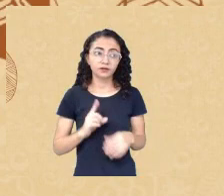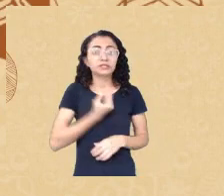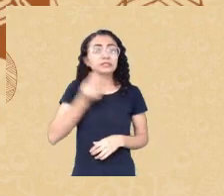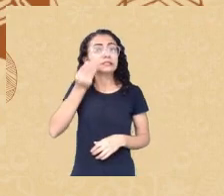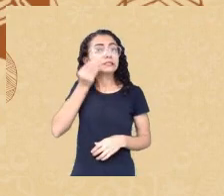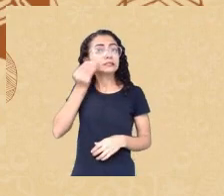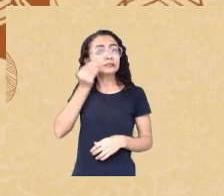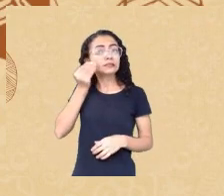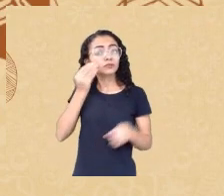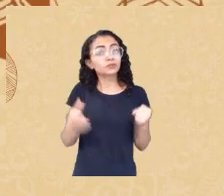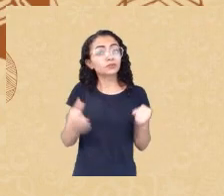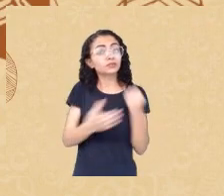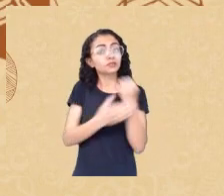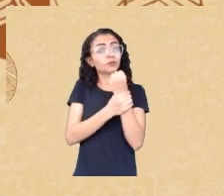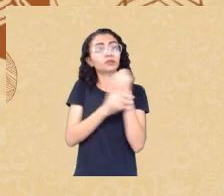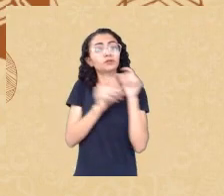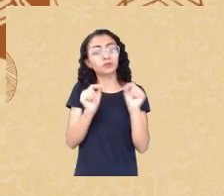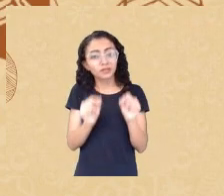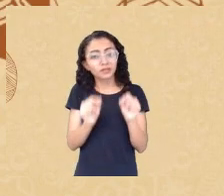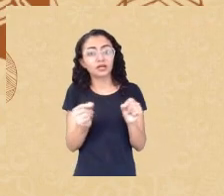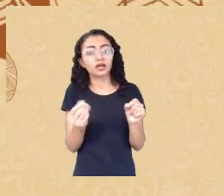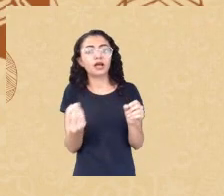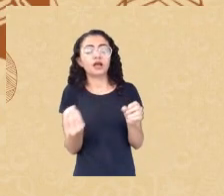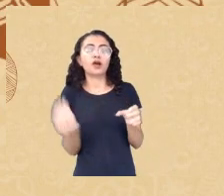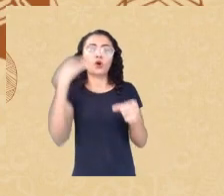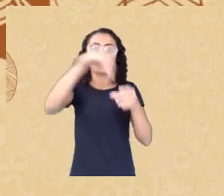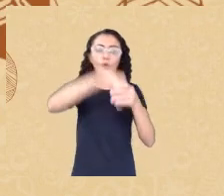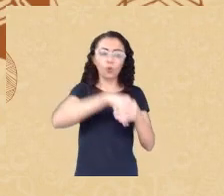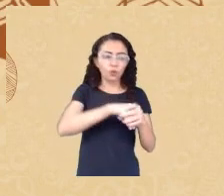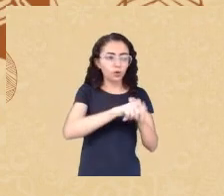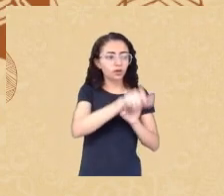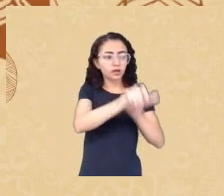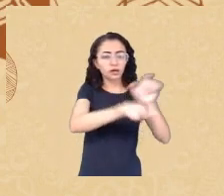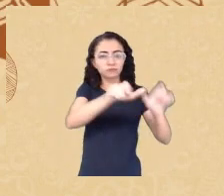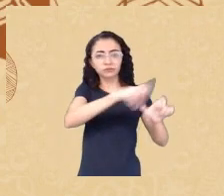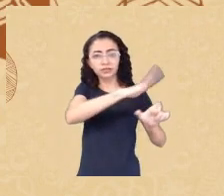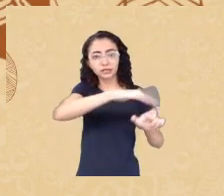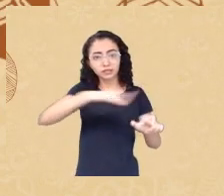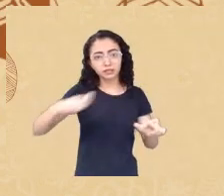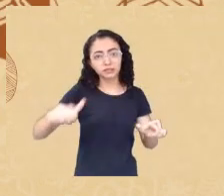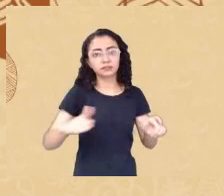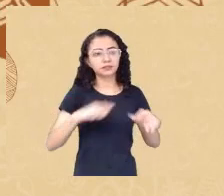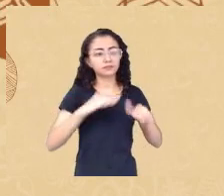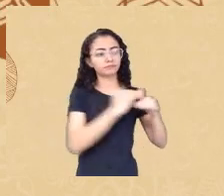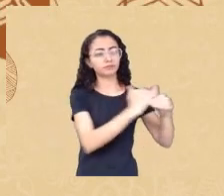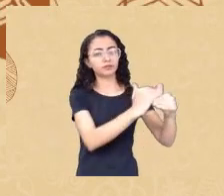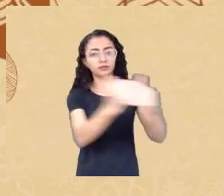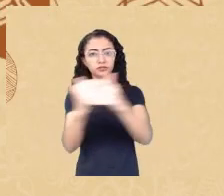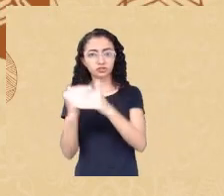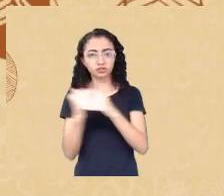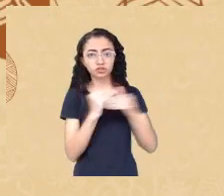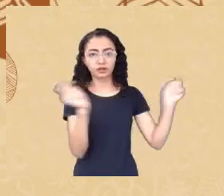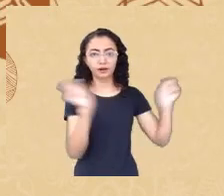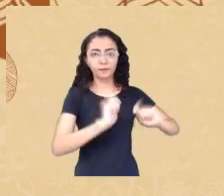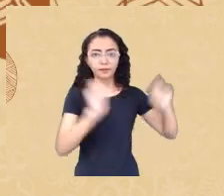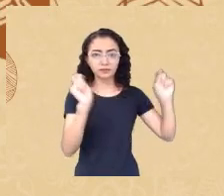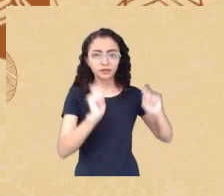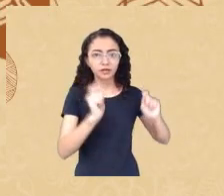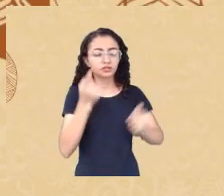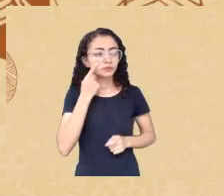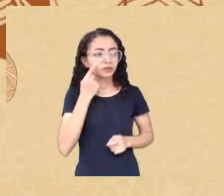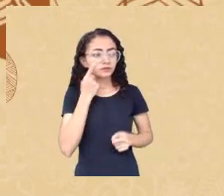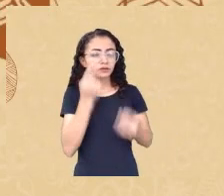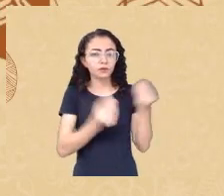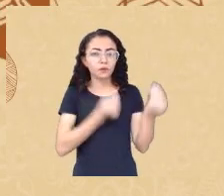crianças que fossem iguais em termos de capacidade para de fato ver o dado normativo do teste porque senão a gente não